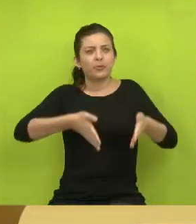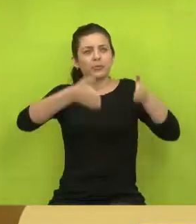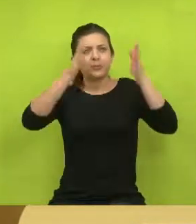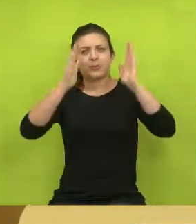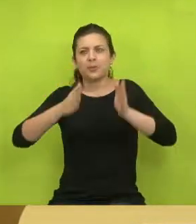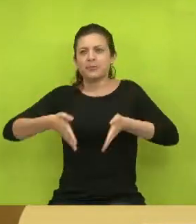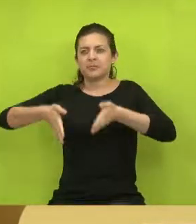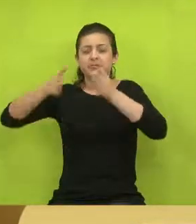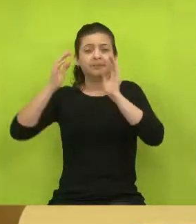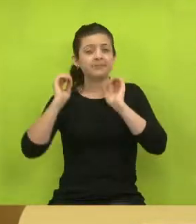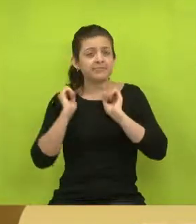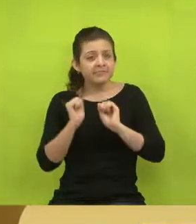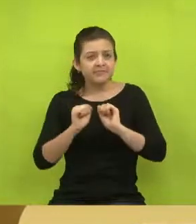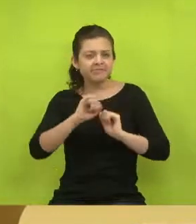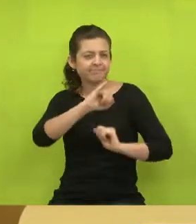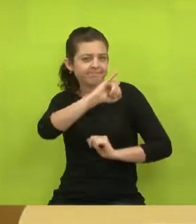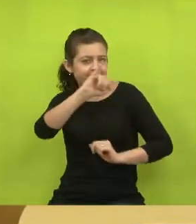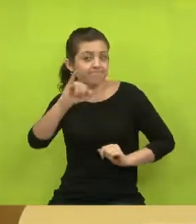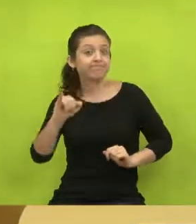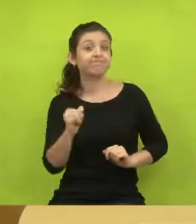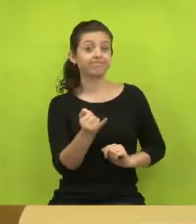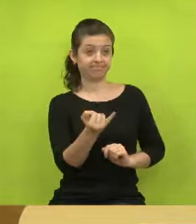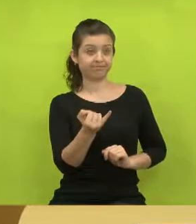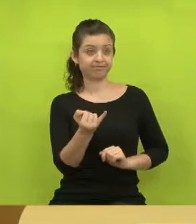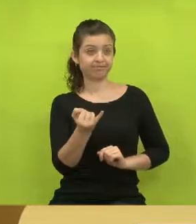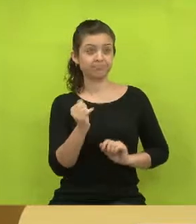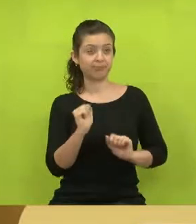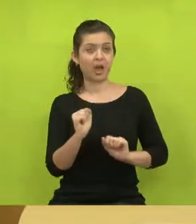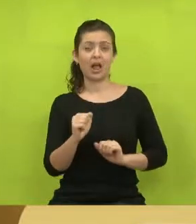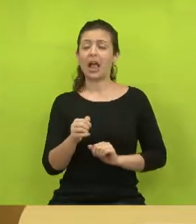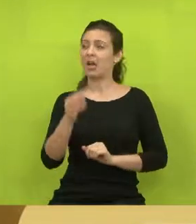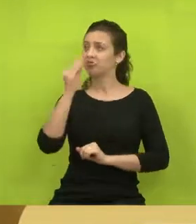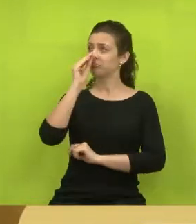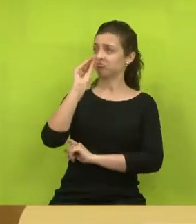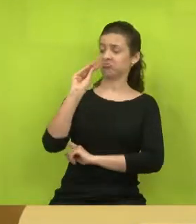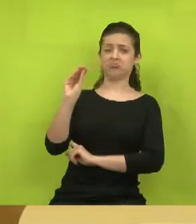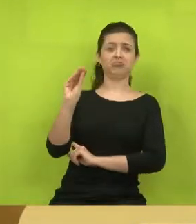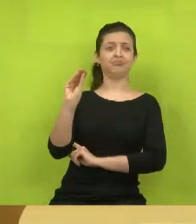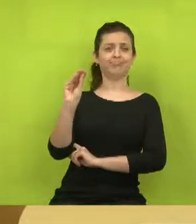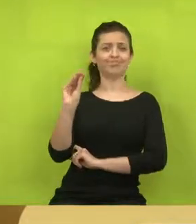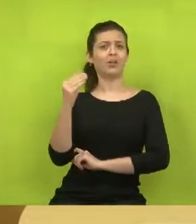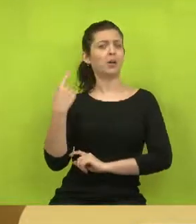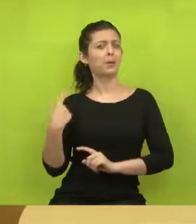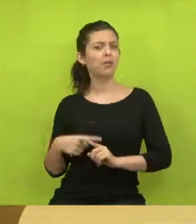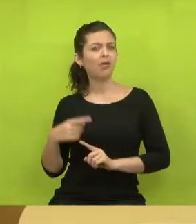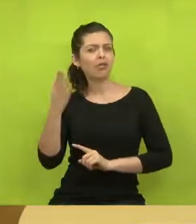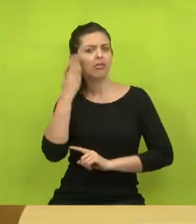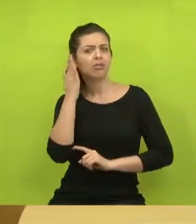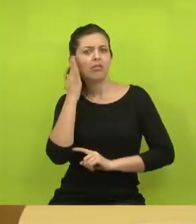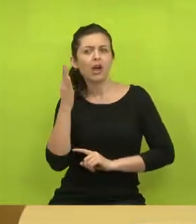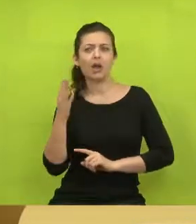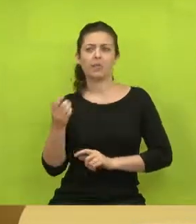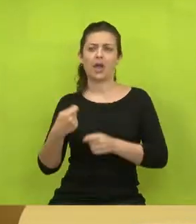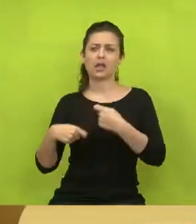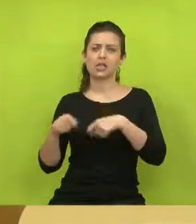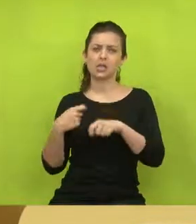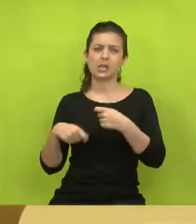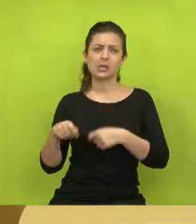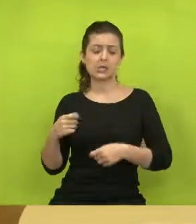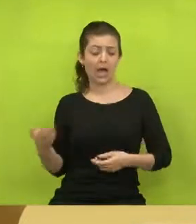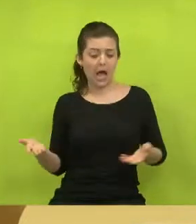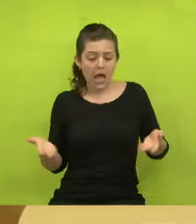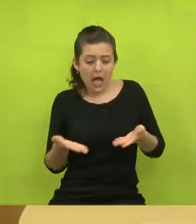que podem ser aproveitados e não estão sendo aproveitados. Porque a gente sabe que a atual administração